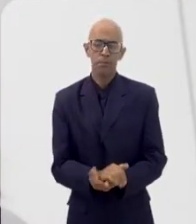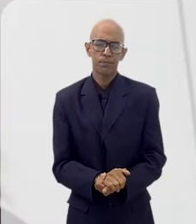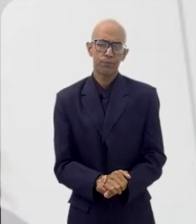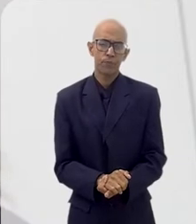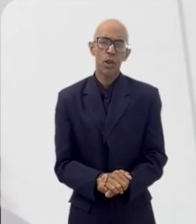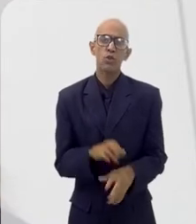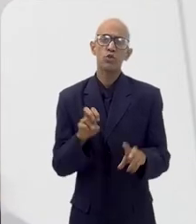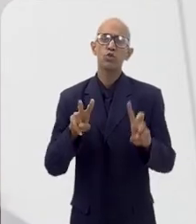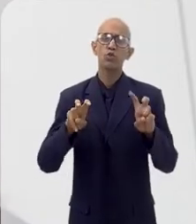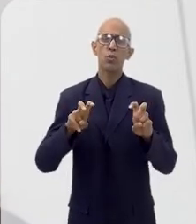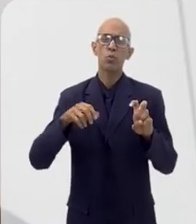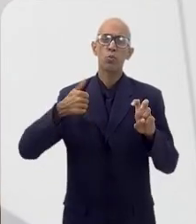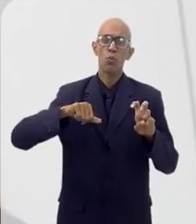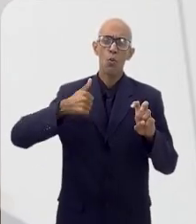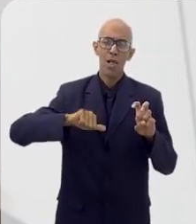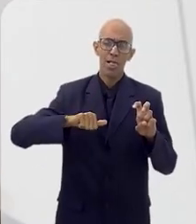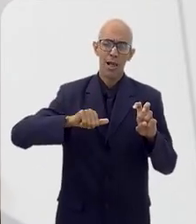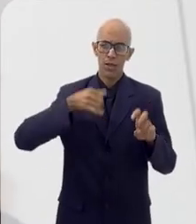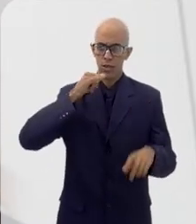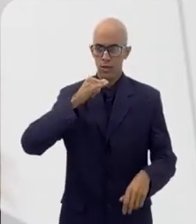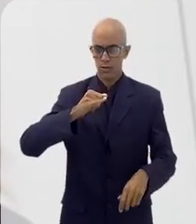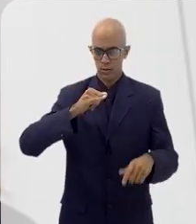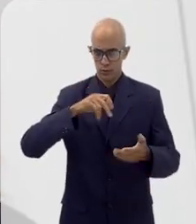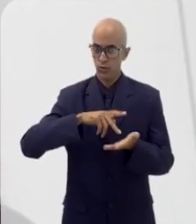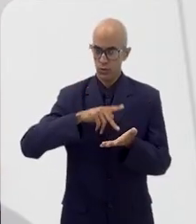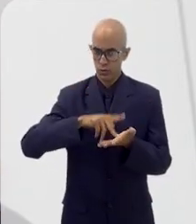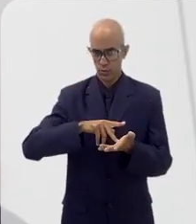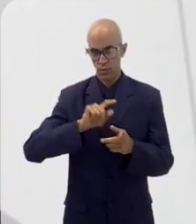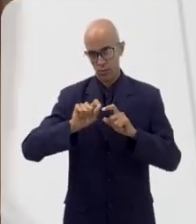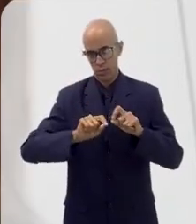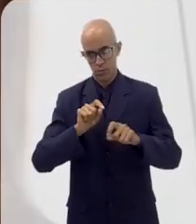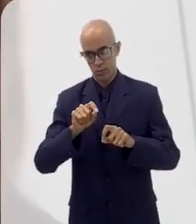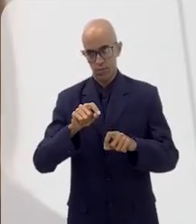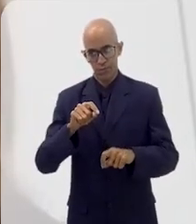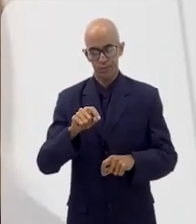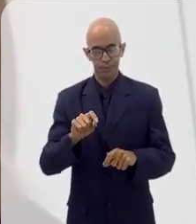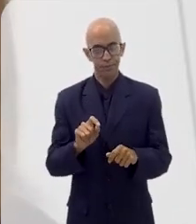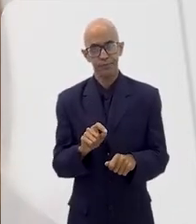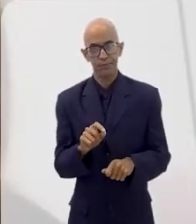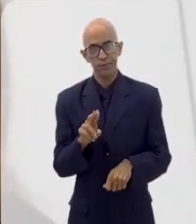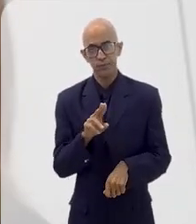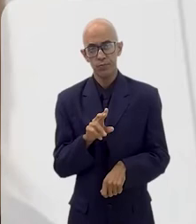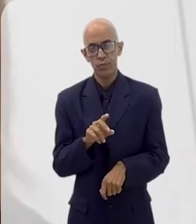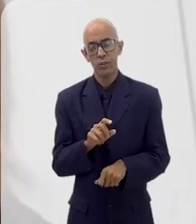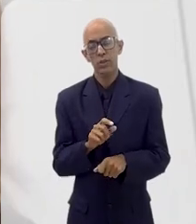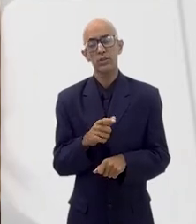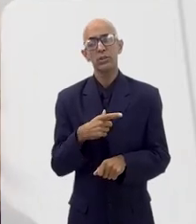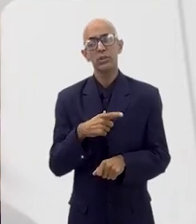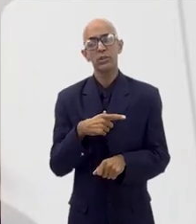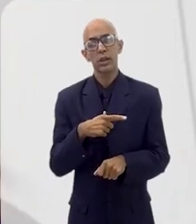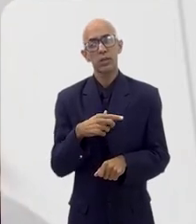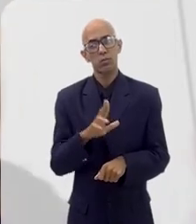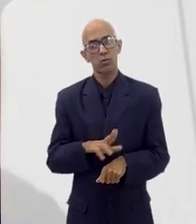E em relação à qualidade da energia, realmente, você tem ali, né? Um consumo